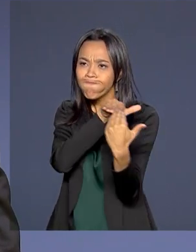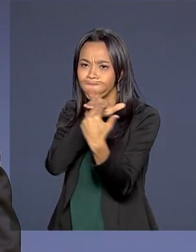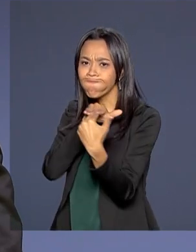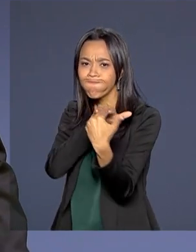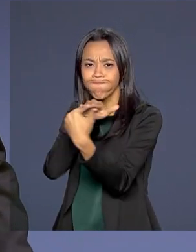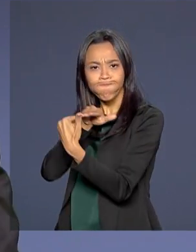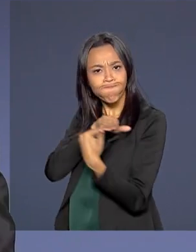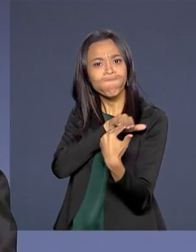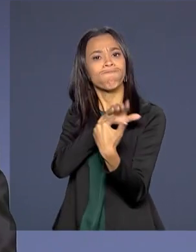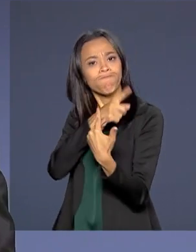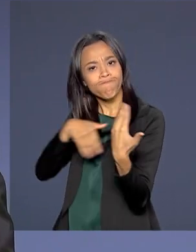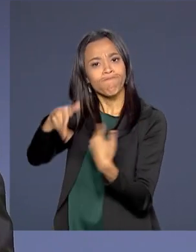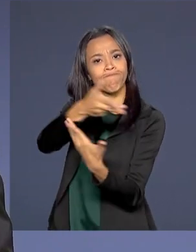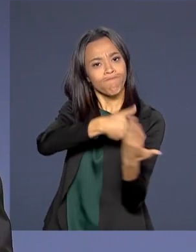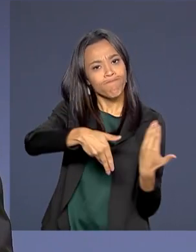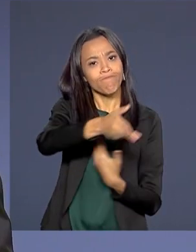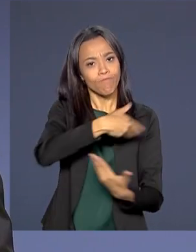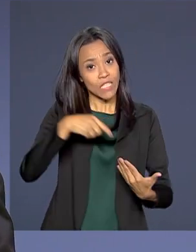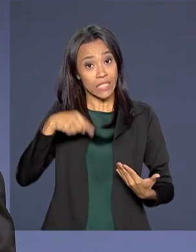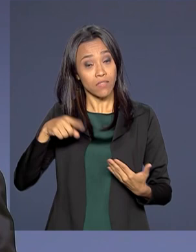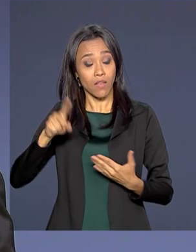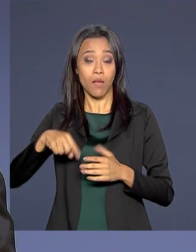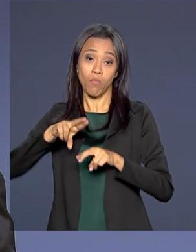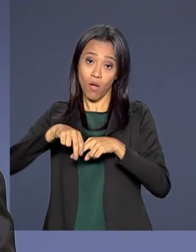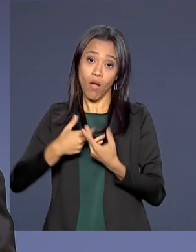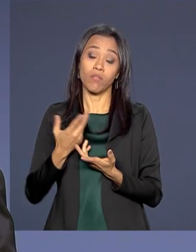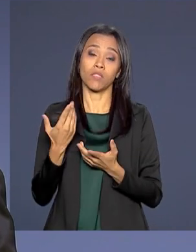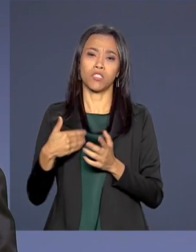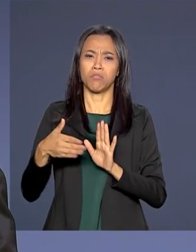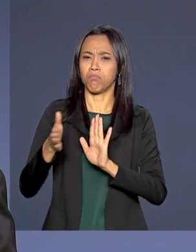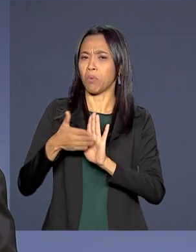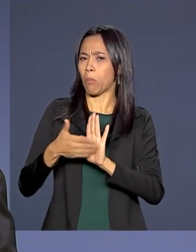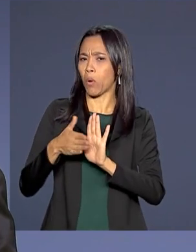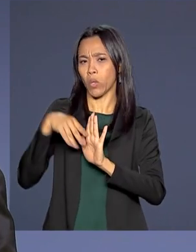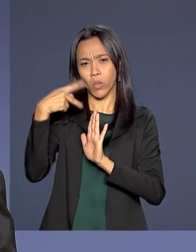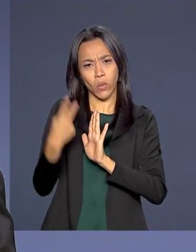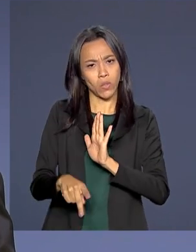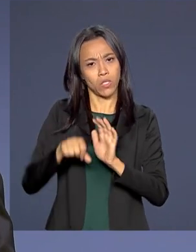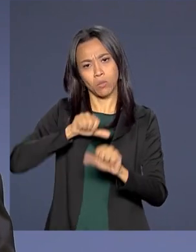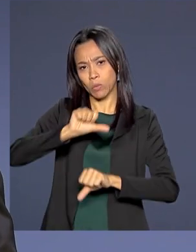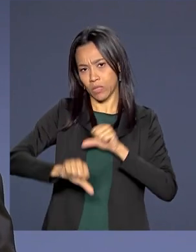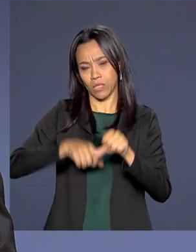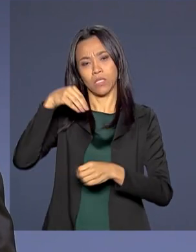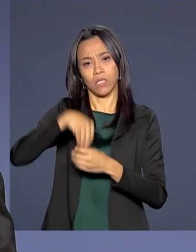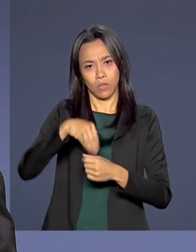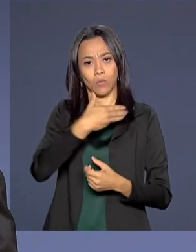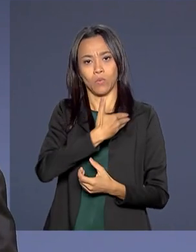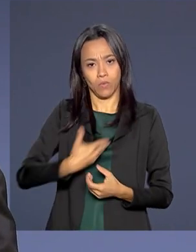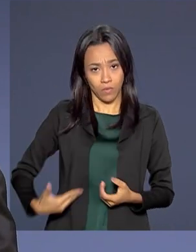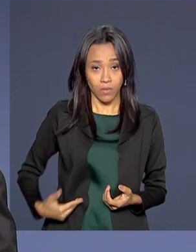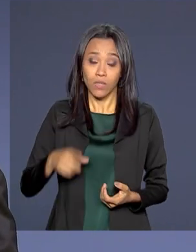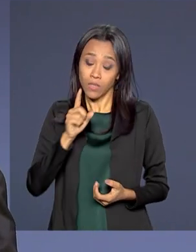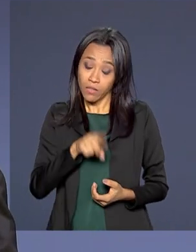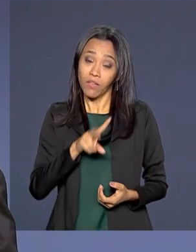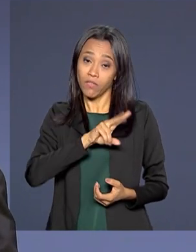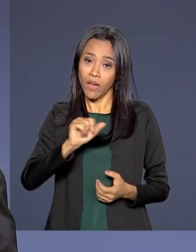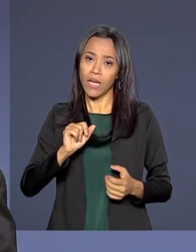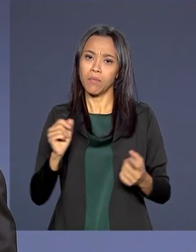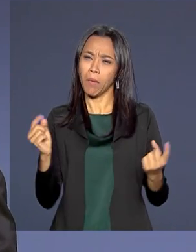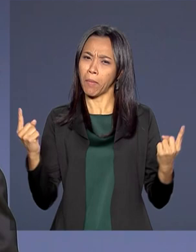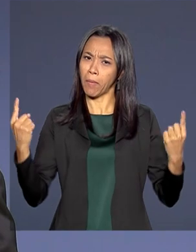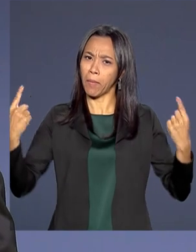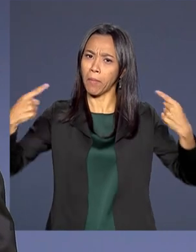também como parte de todo um processo de reformas internas, que temos certeza fará o Brasil muito mais competitivo, uma economia muito mais sólida,